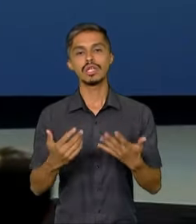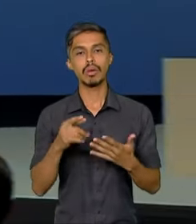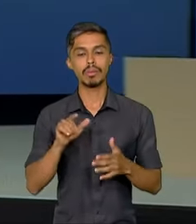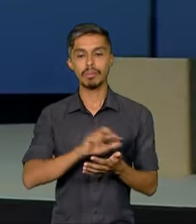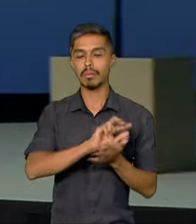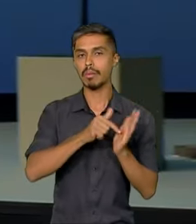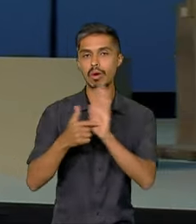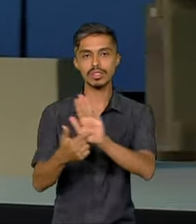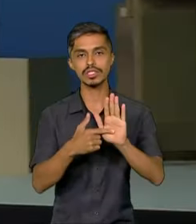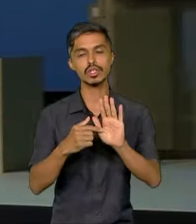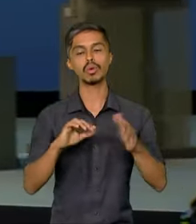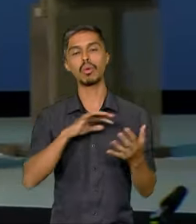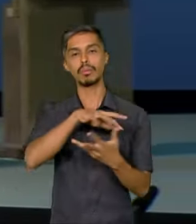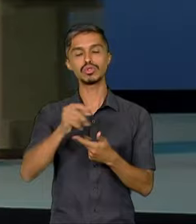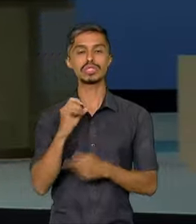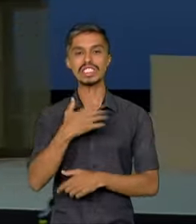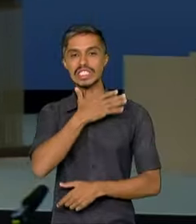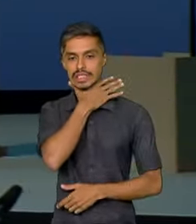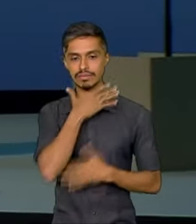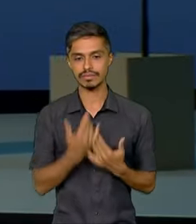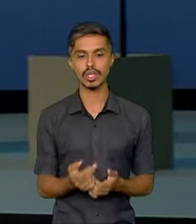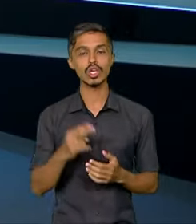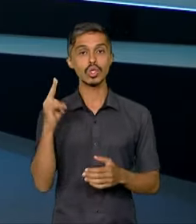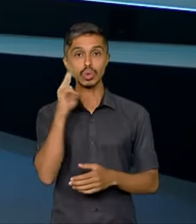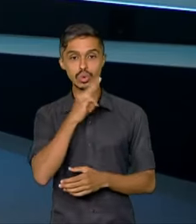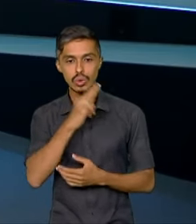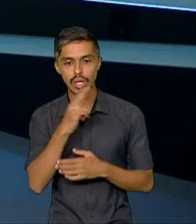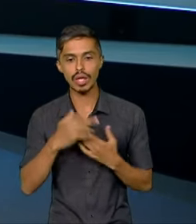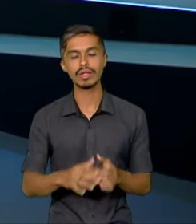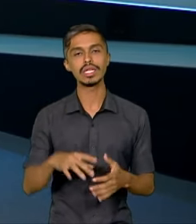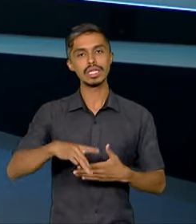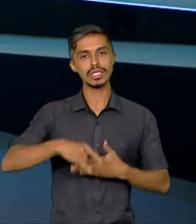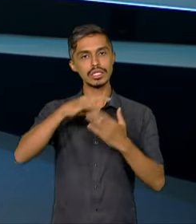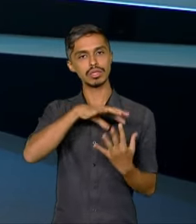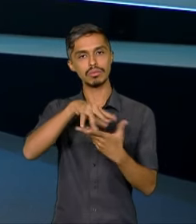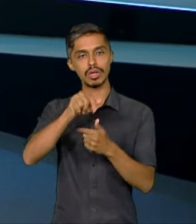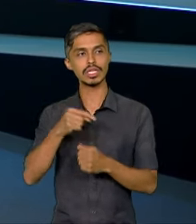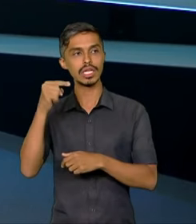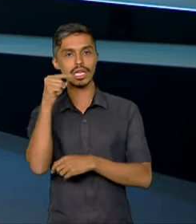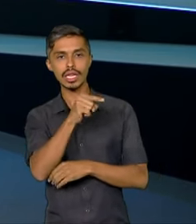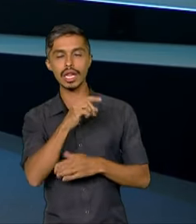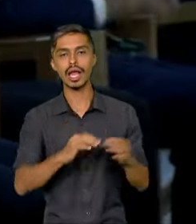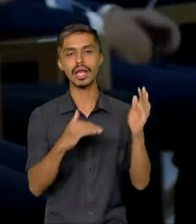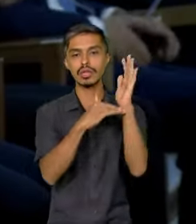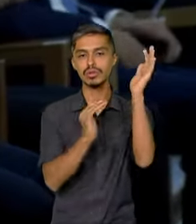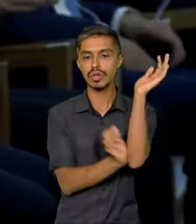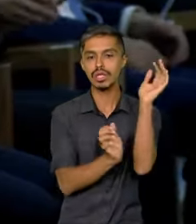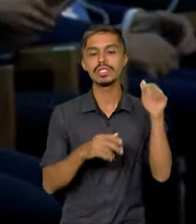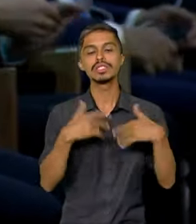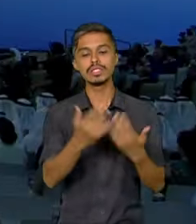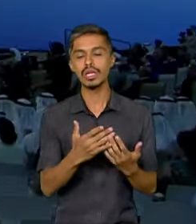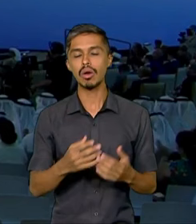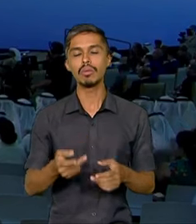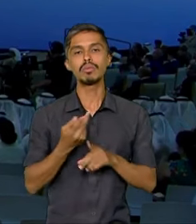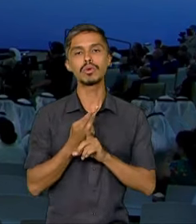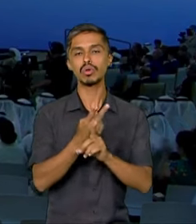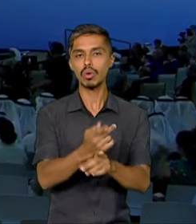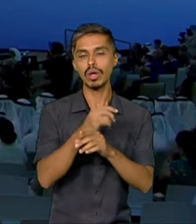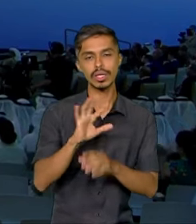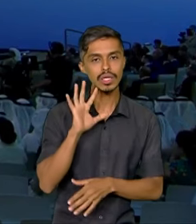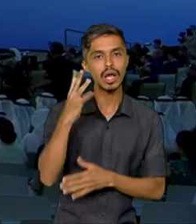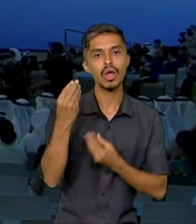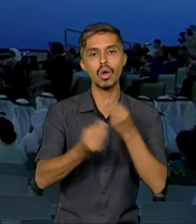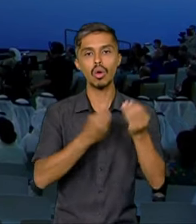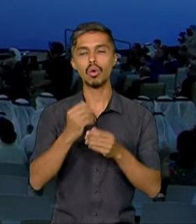crise. Em clima de urgência, líderes mundiais estão em Dubai, nos Emirados Árabes Unidos, em busca de soluções para